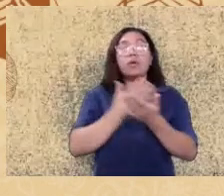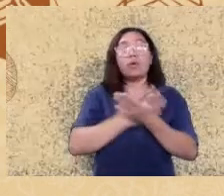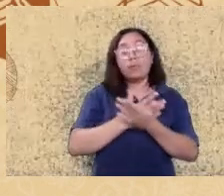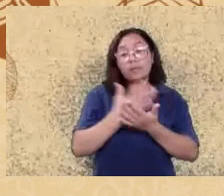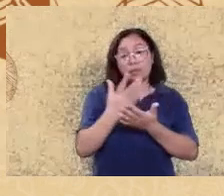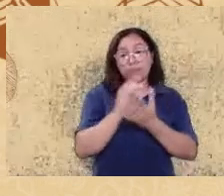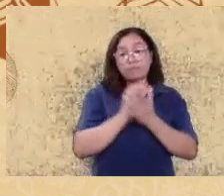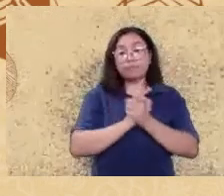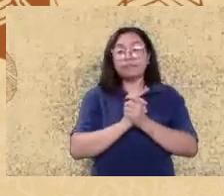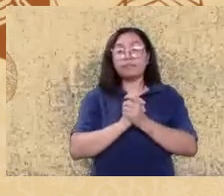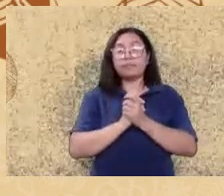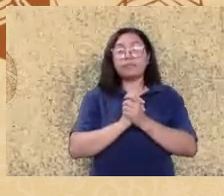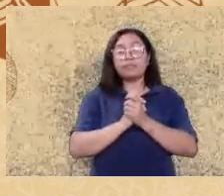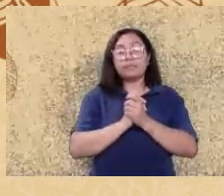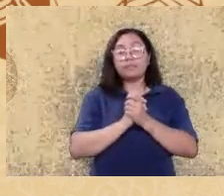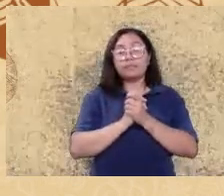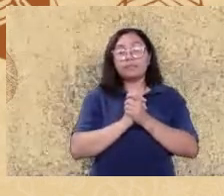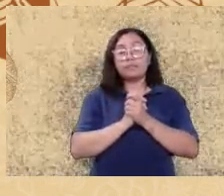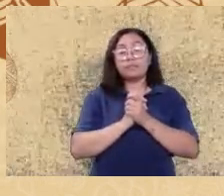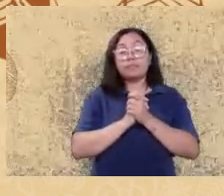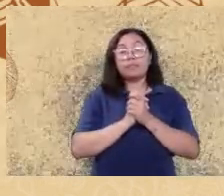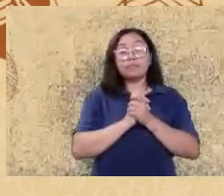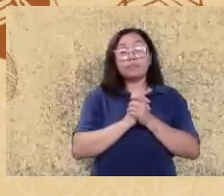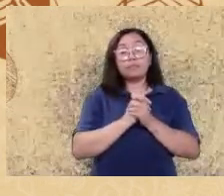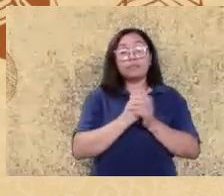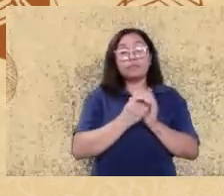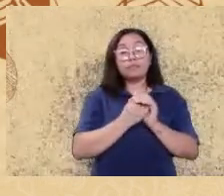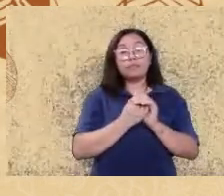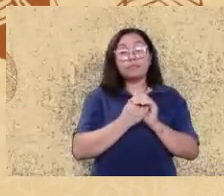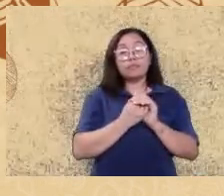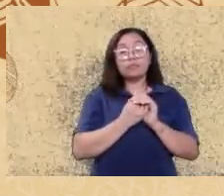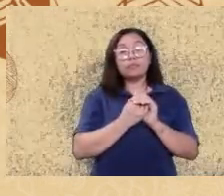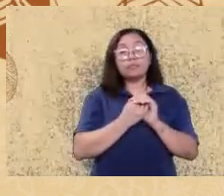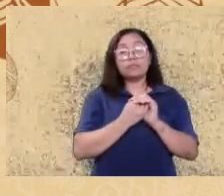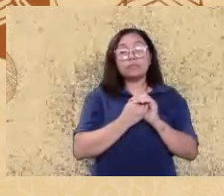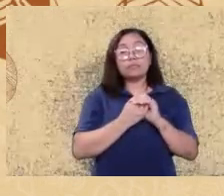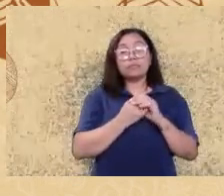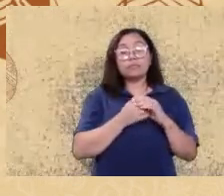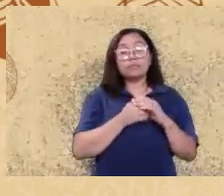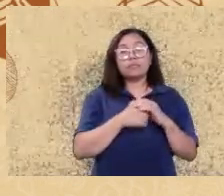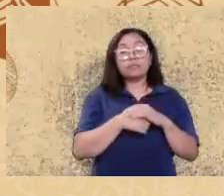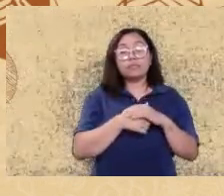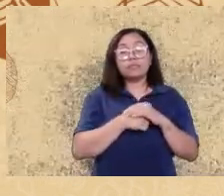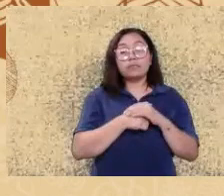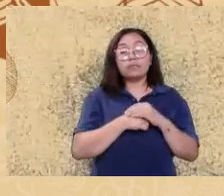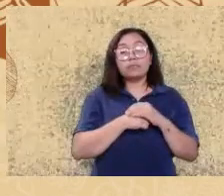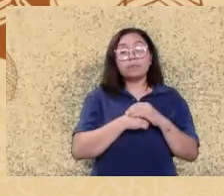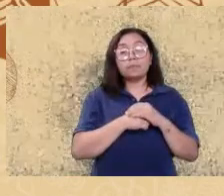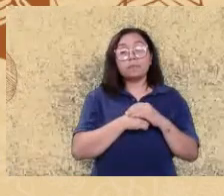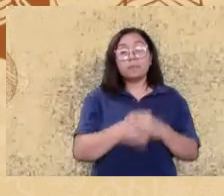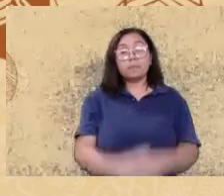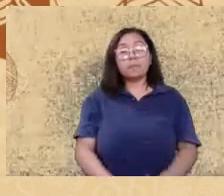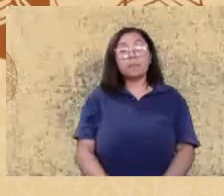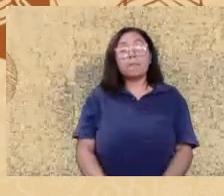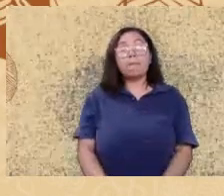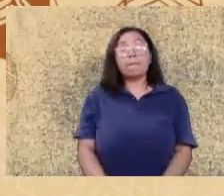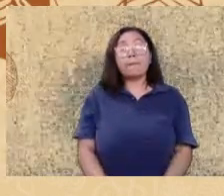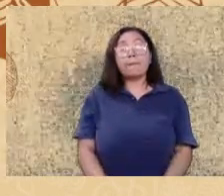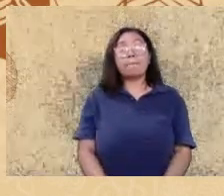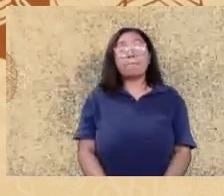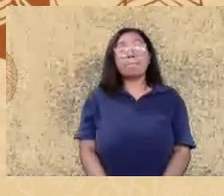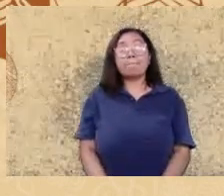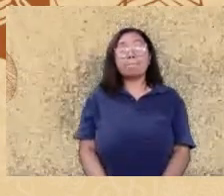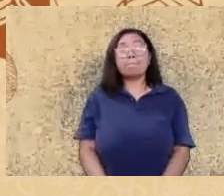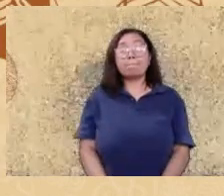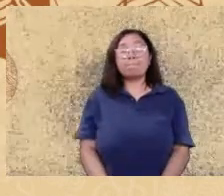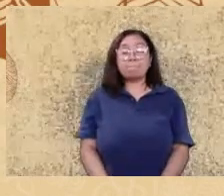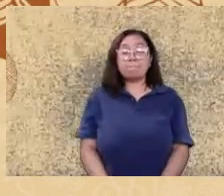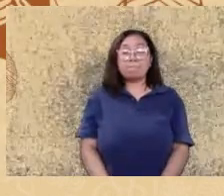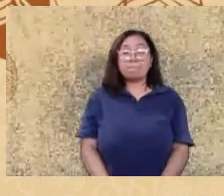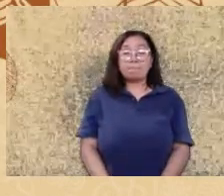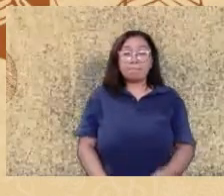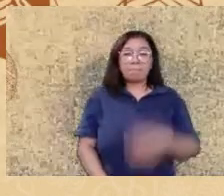hoje